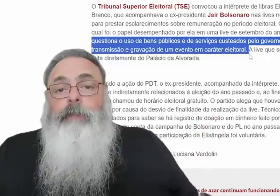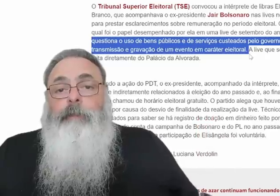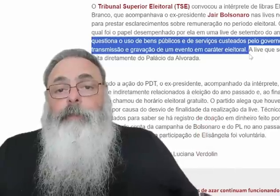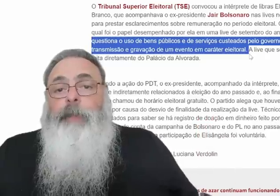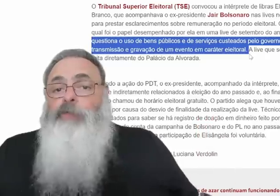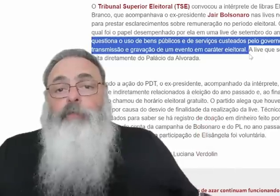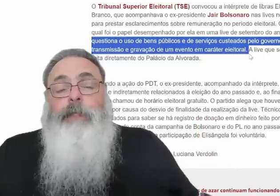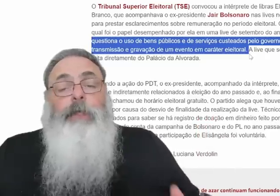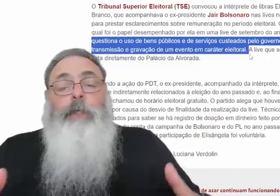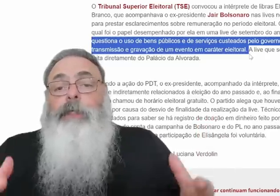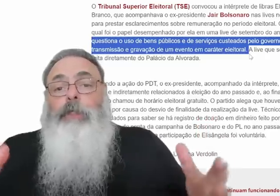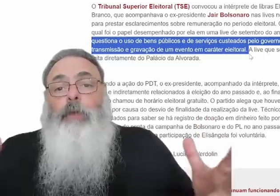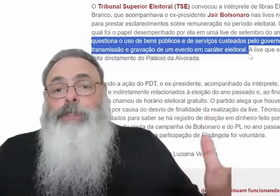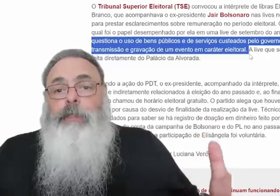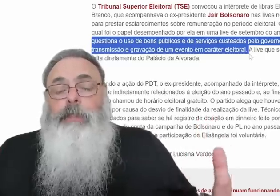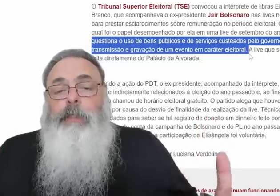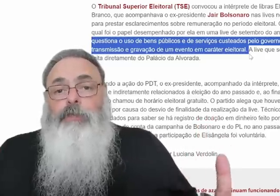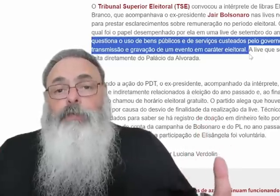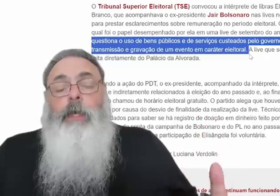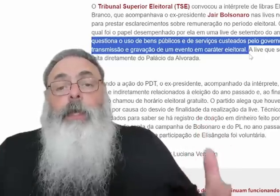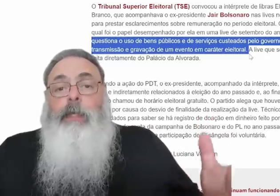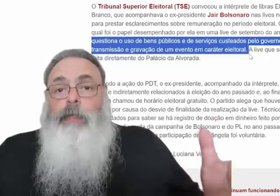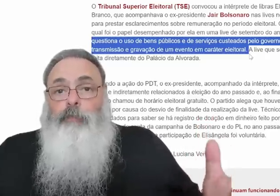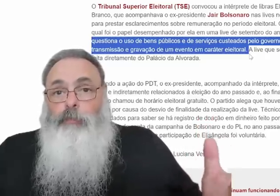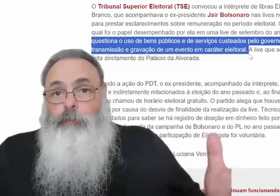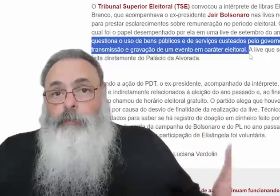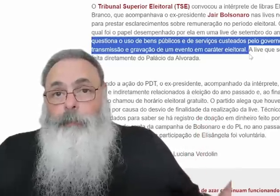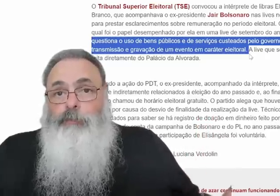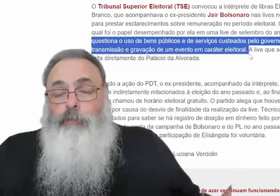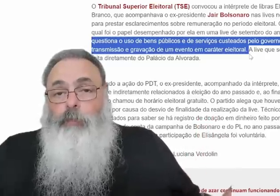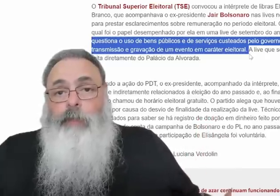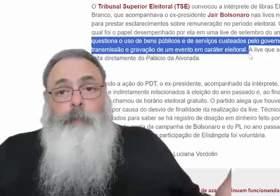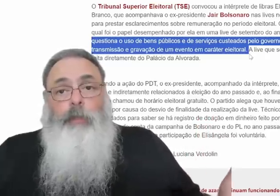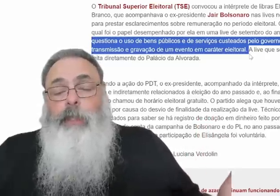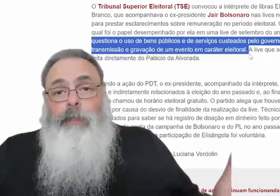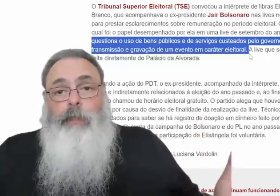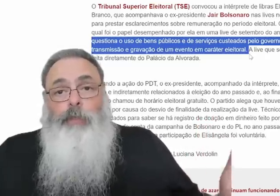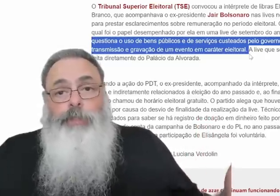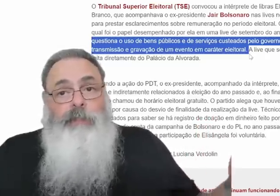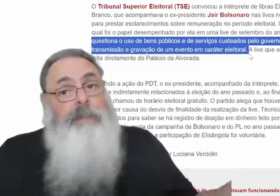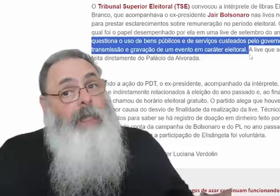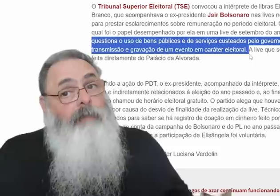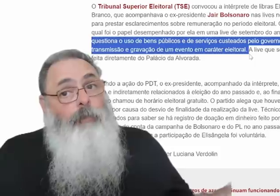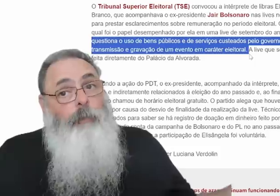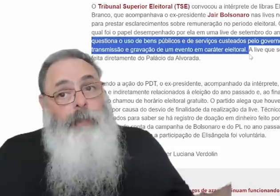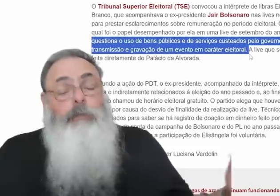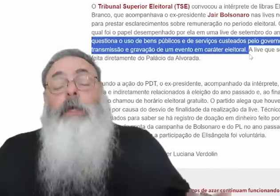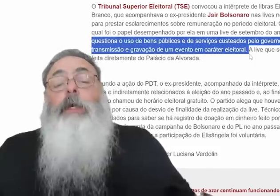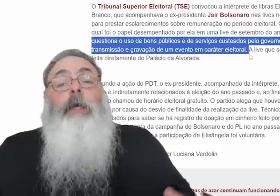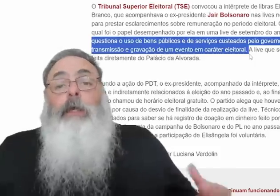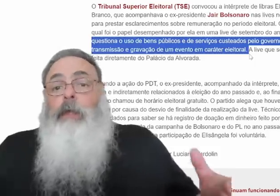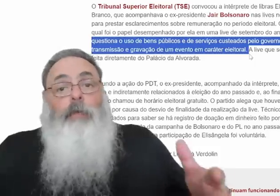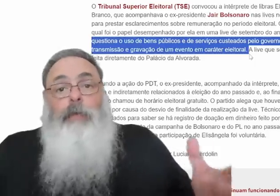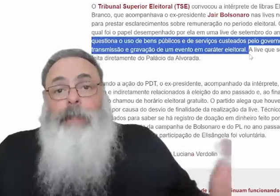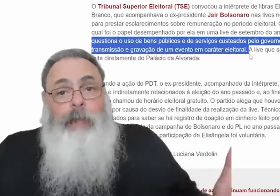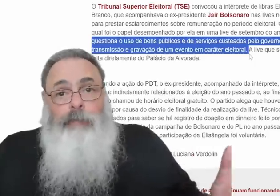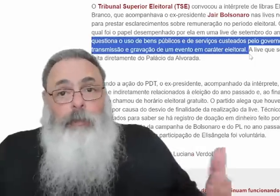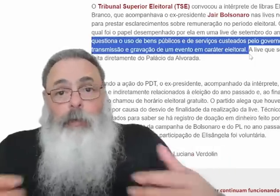Palácio do Alvorada? Olha que lógica tem isso. Ele gravou no Palácio do Alvorada porque era onde ele estava no momento.